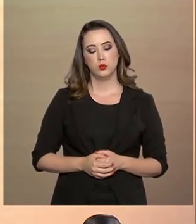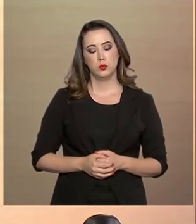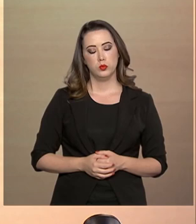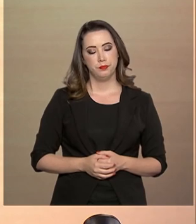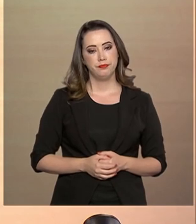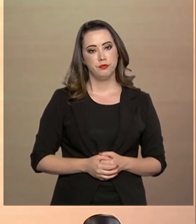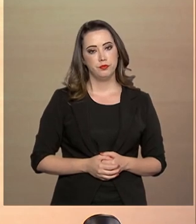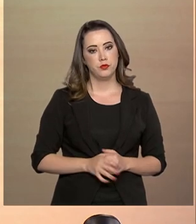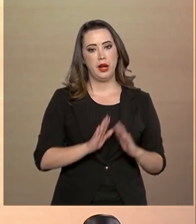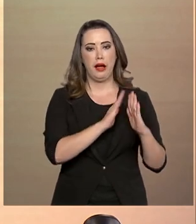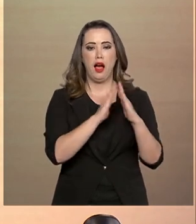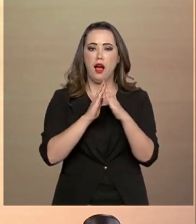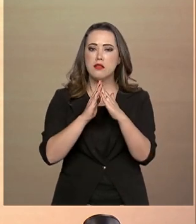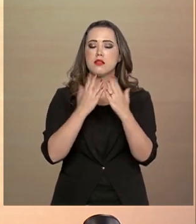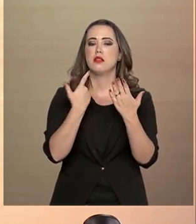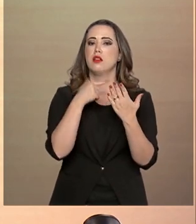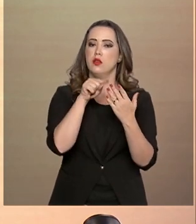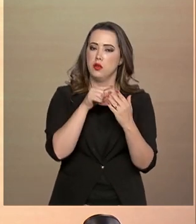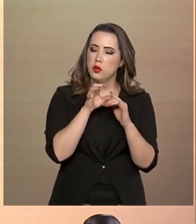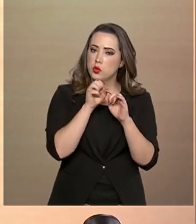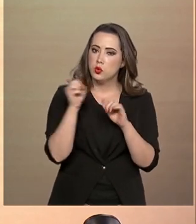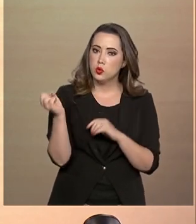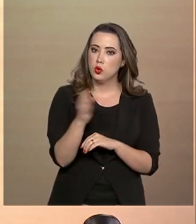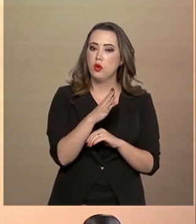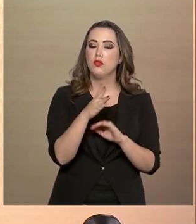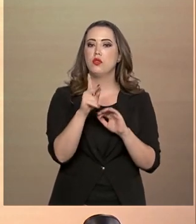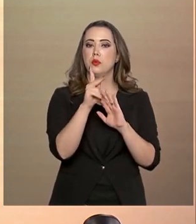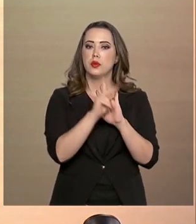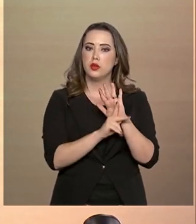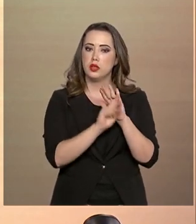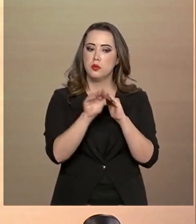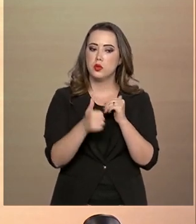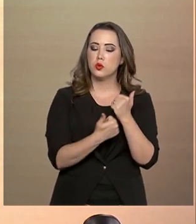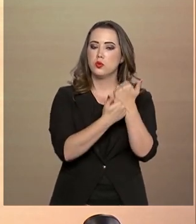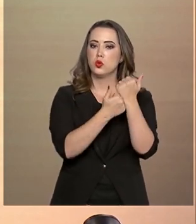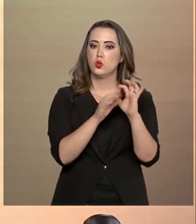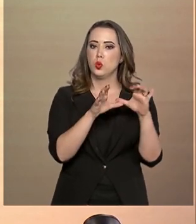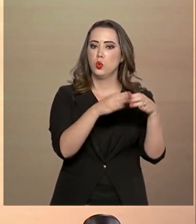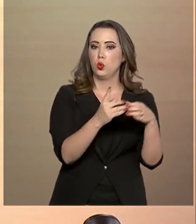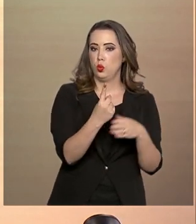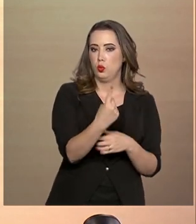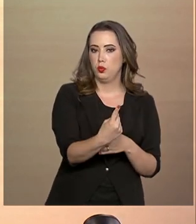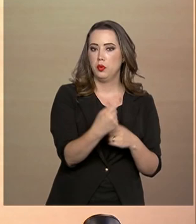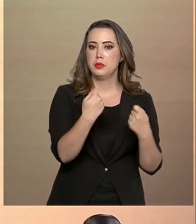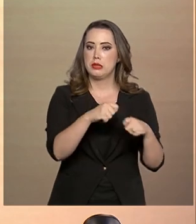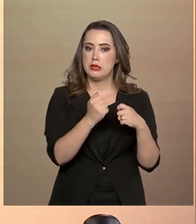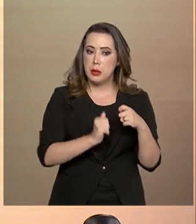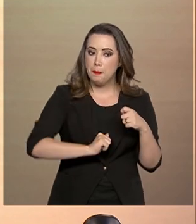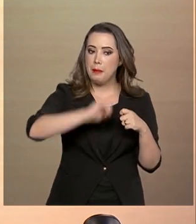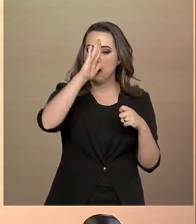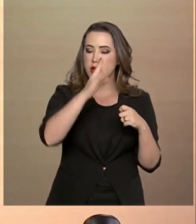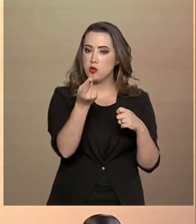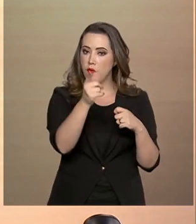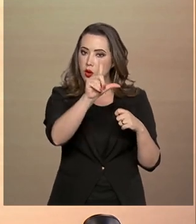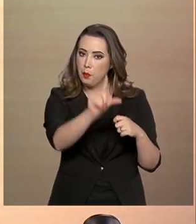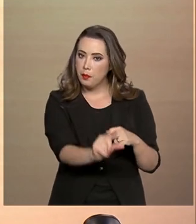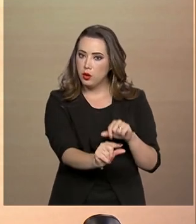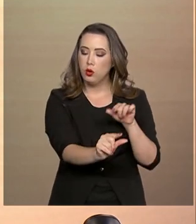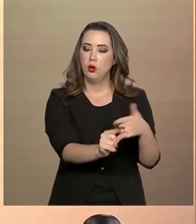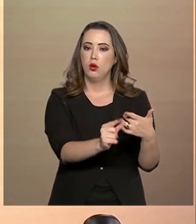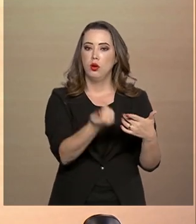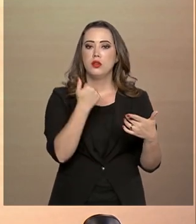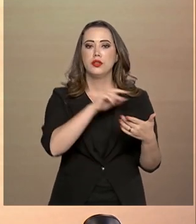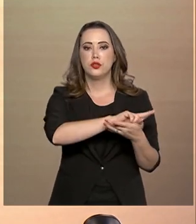A habitação, lançamento do novo programa para substituir o faixa 1. A gente precisa fazer mais com menos e melhor. O programa tem